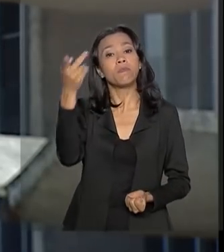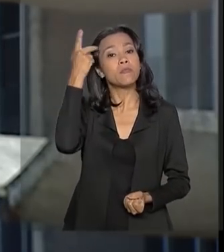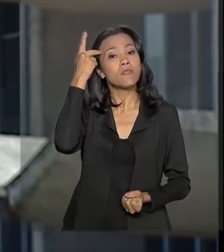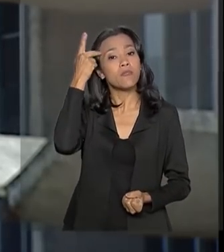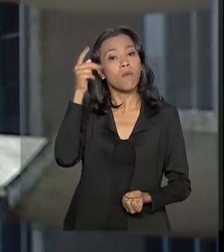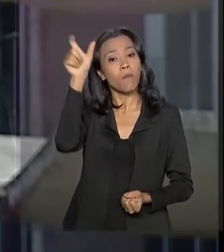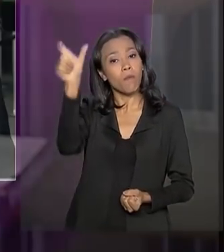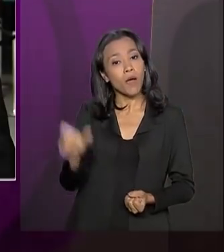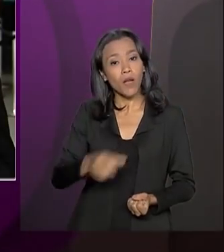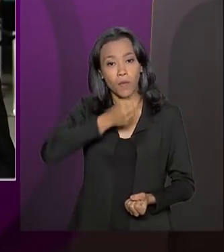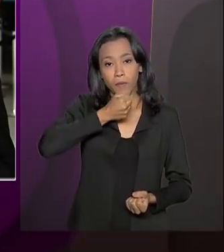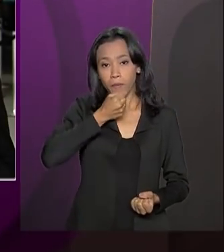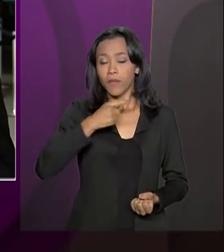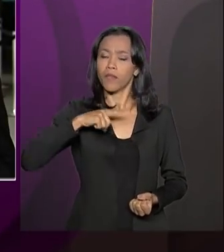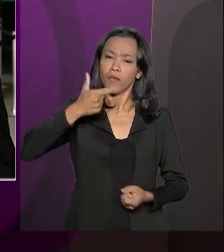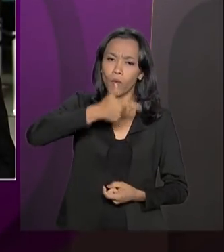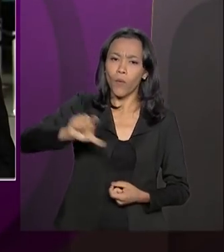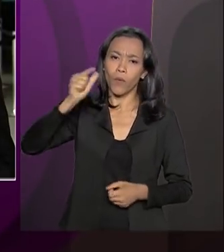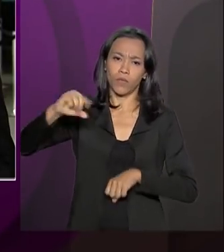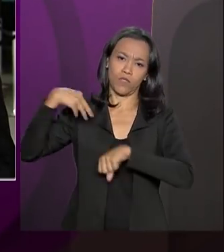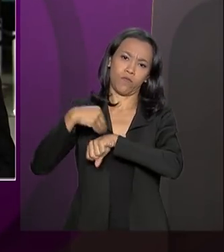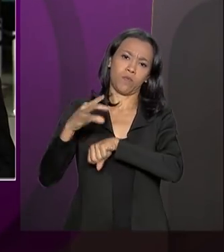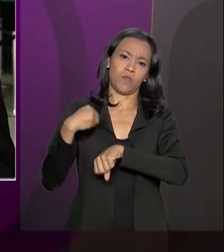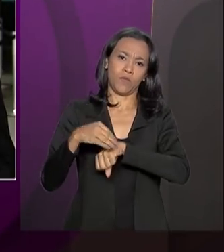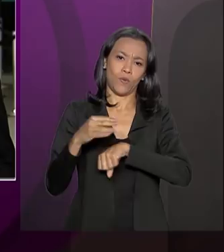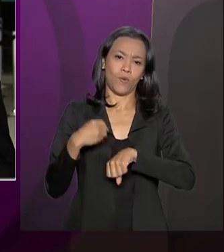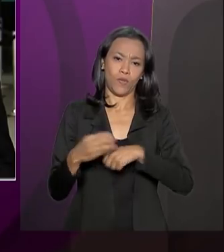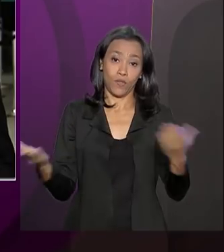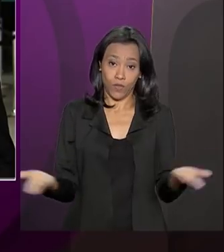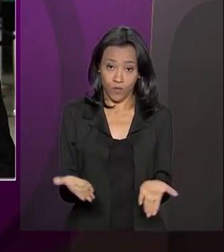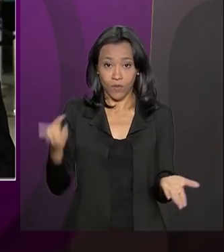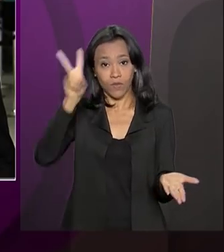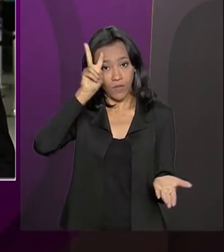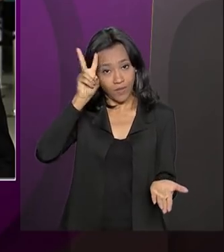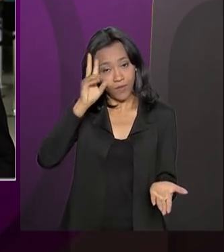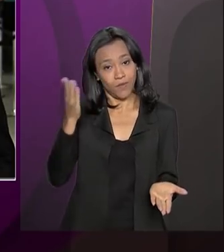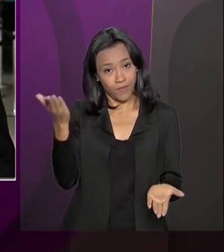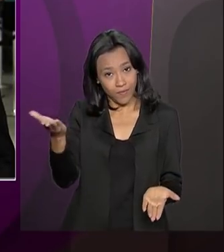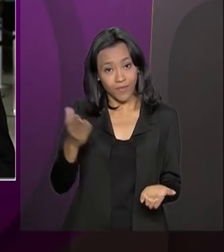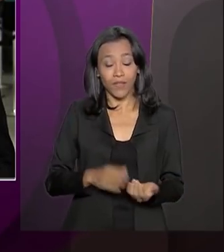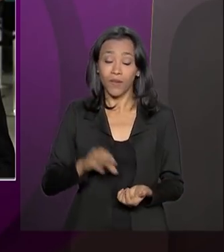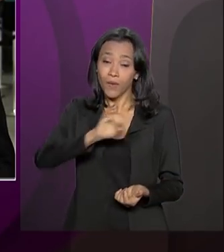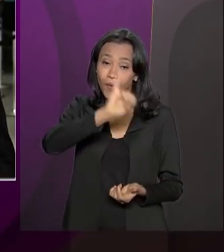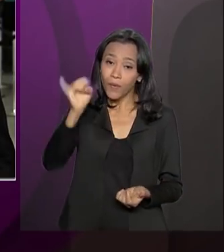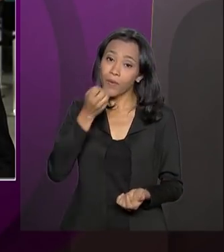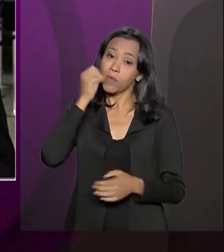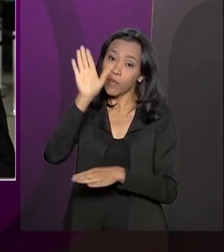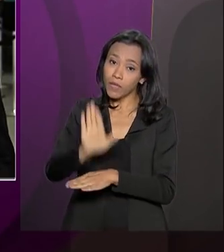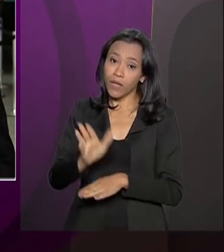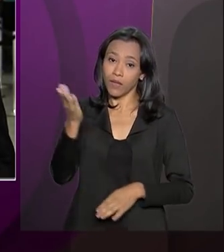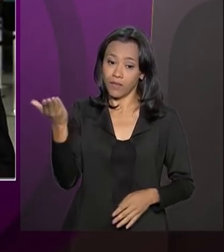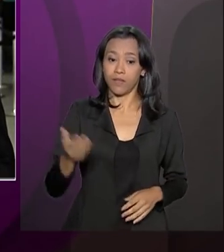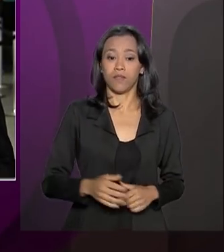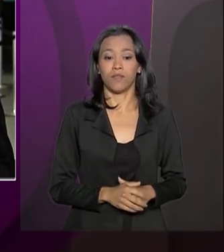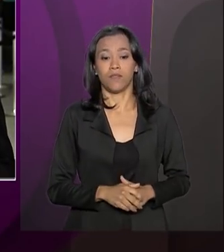O repórter Ricardo Ferraz tem outras informações desta segunda-feira para a gente. Olá, Ricardo. Boa tarde.